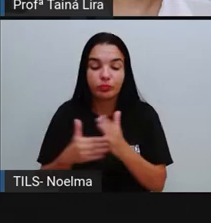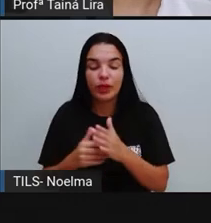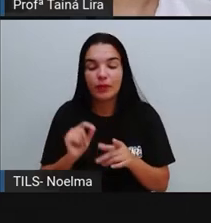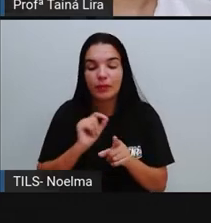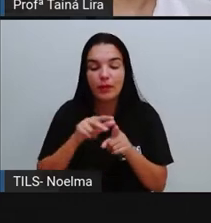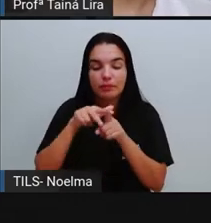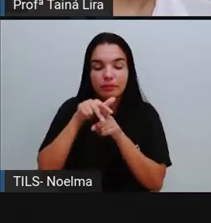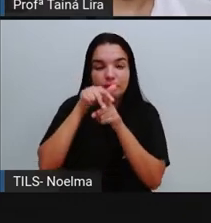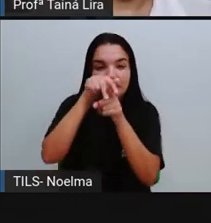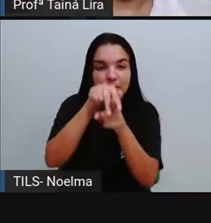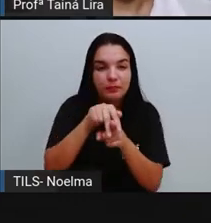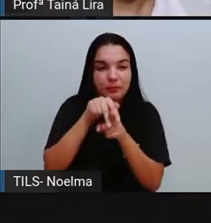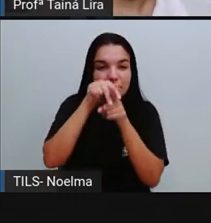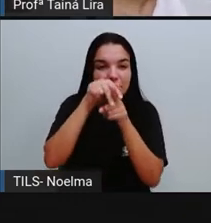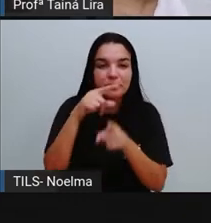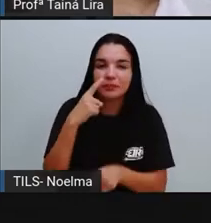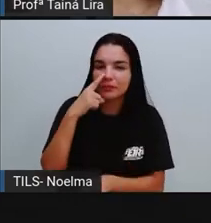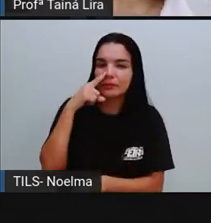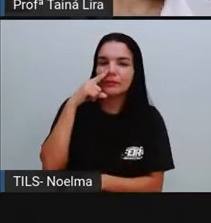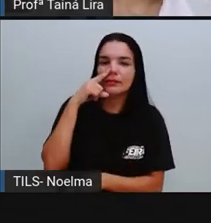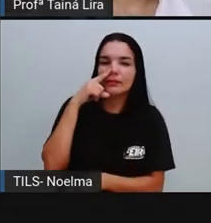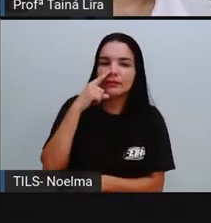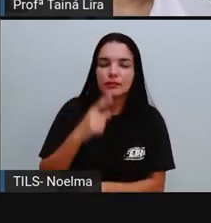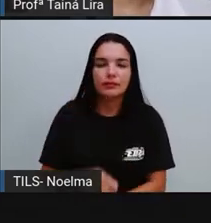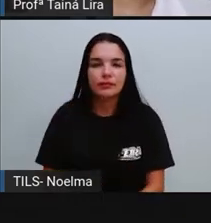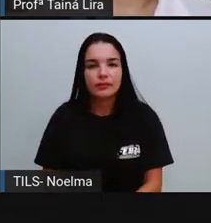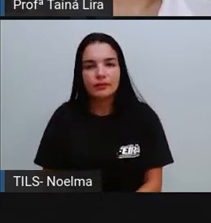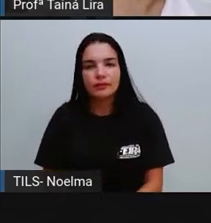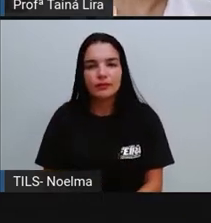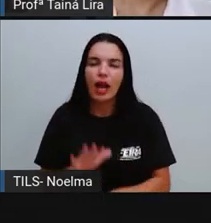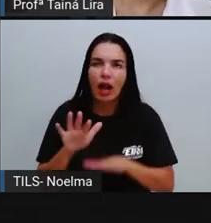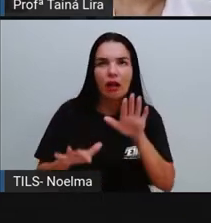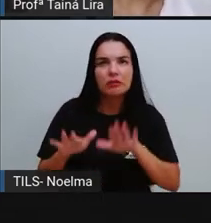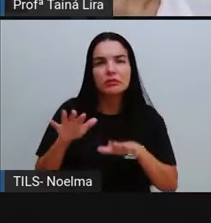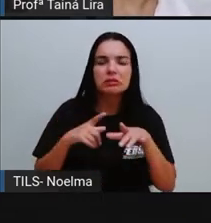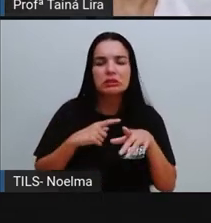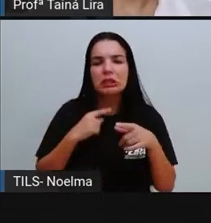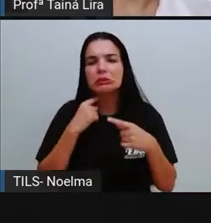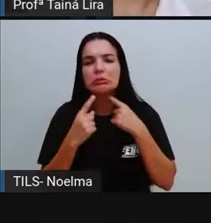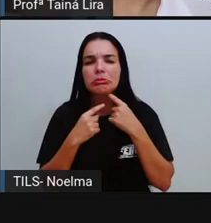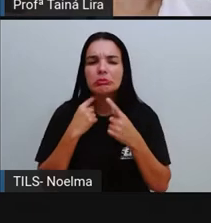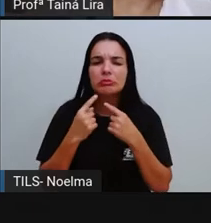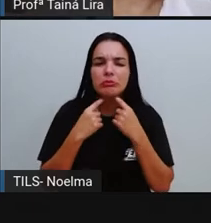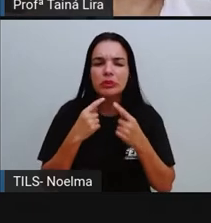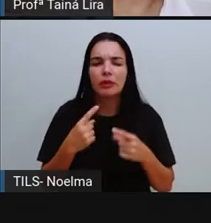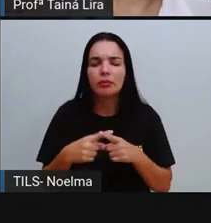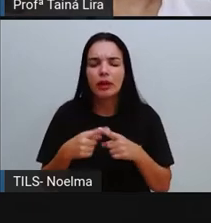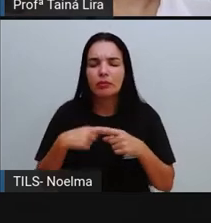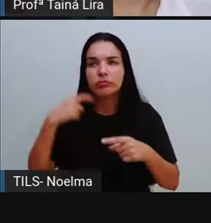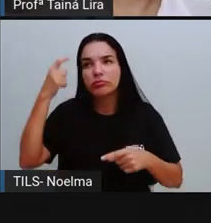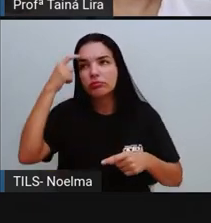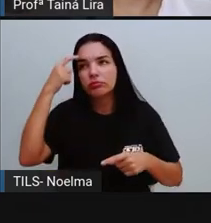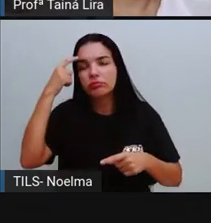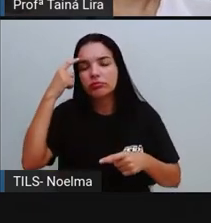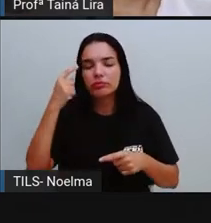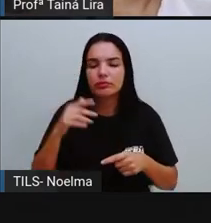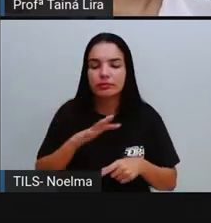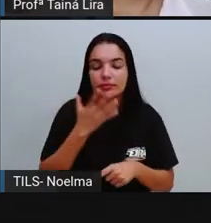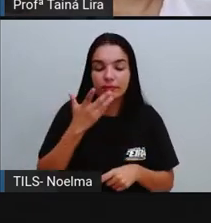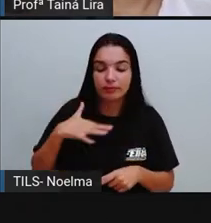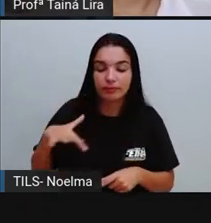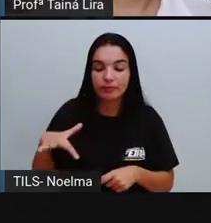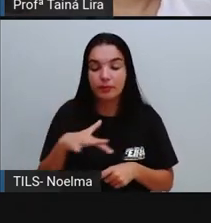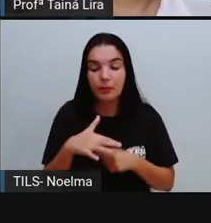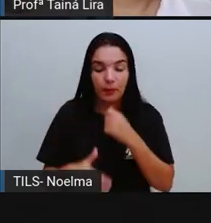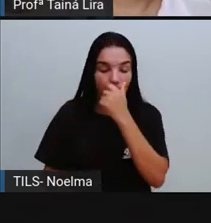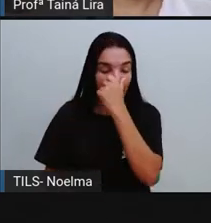Que nós usamos muito, E que às vezes, Gera dúvida aí, Né? Na cabecinha das crianças, E agora, Pró? Eu